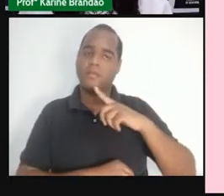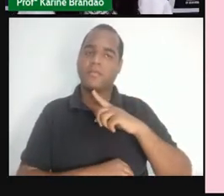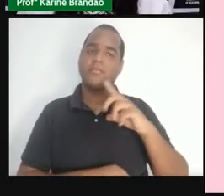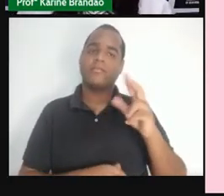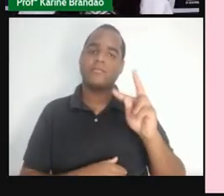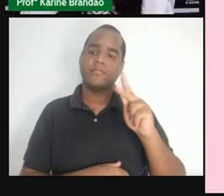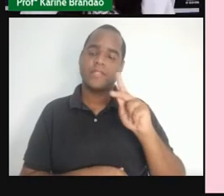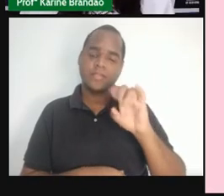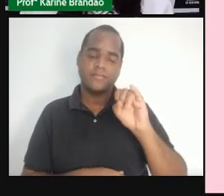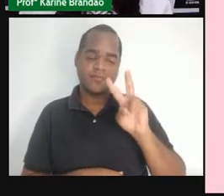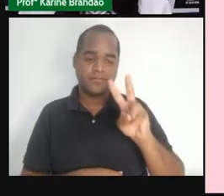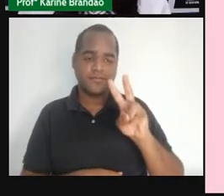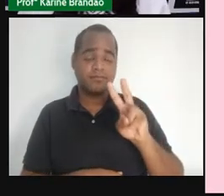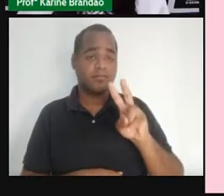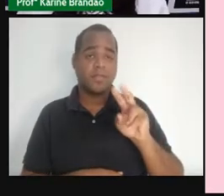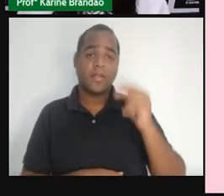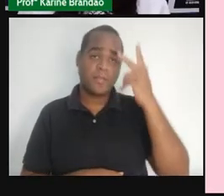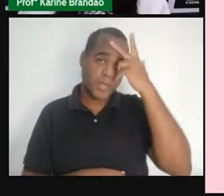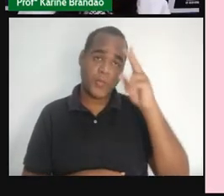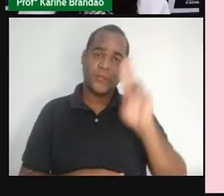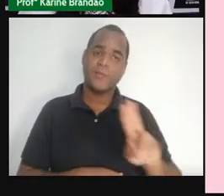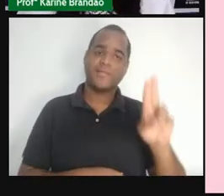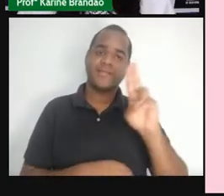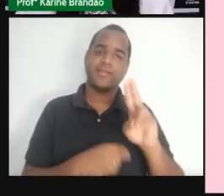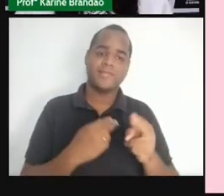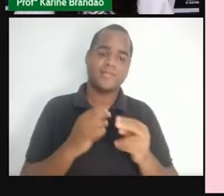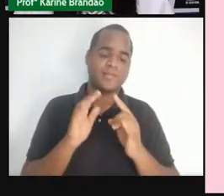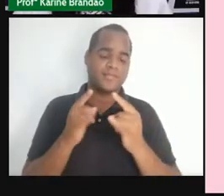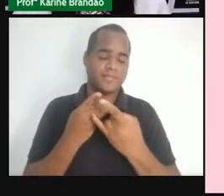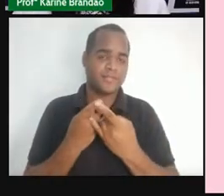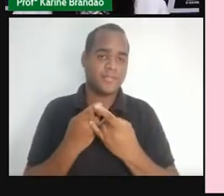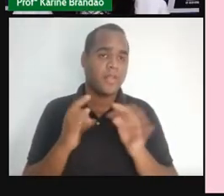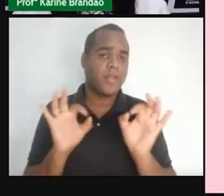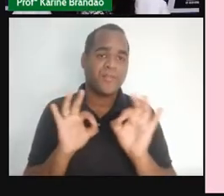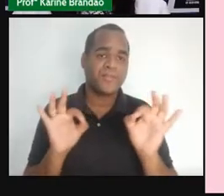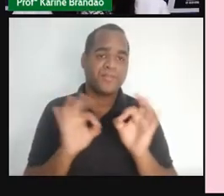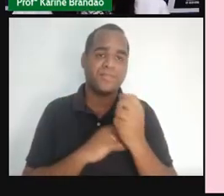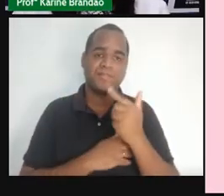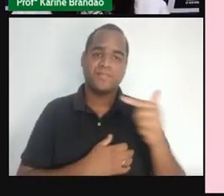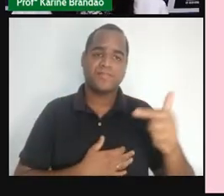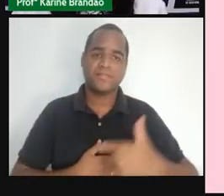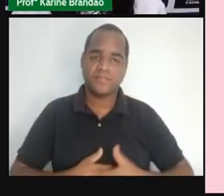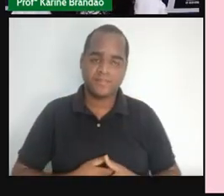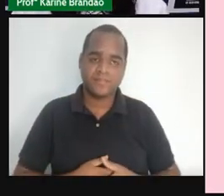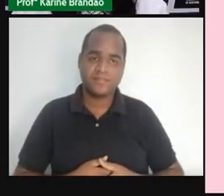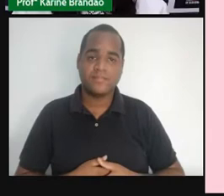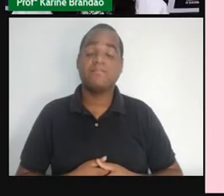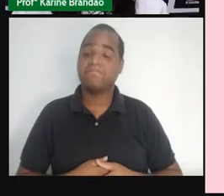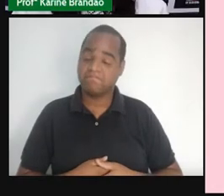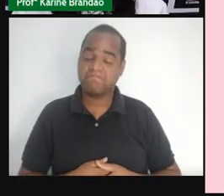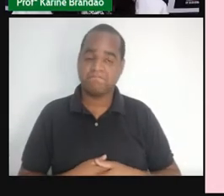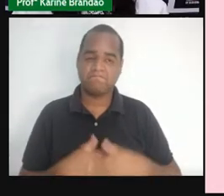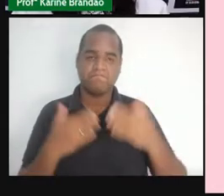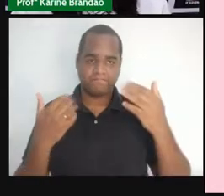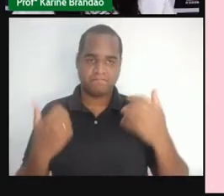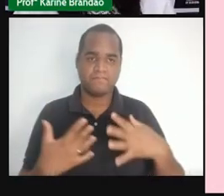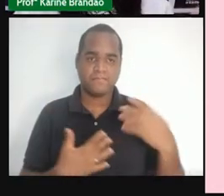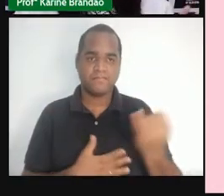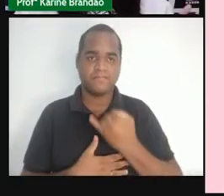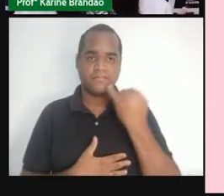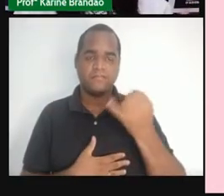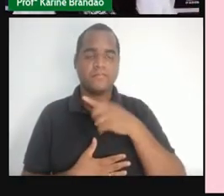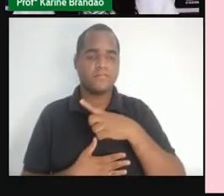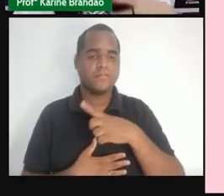ao não, a não utilização dos preservativos. Então, é esse chamado aqui, né? Nessa charge de